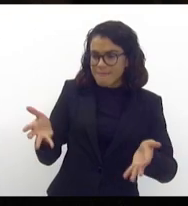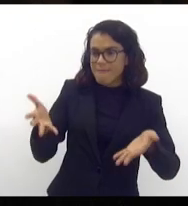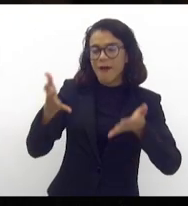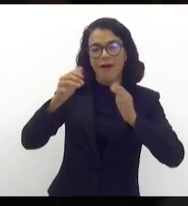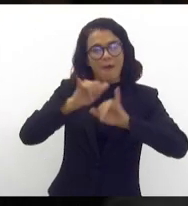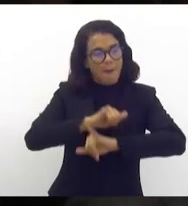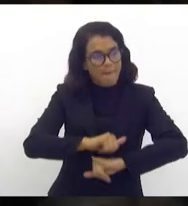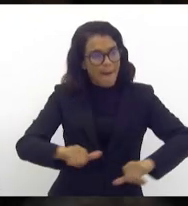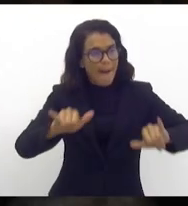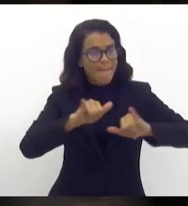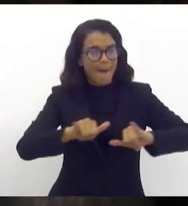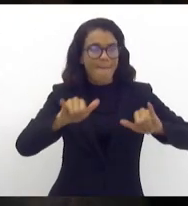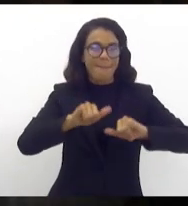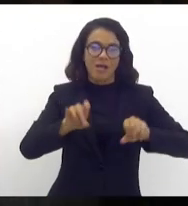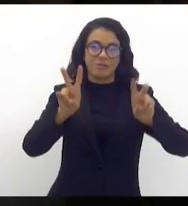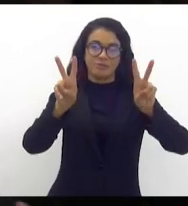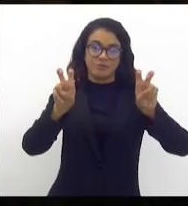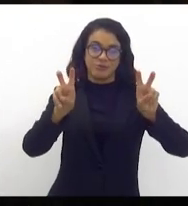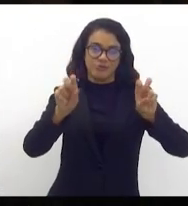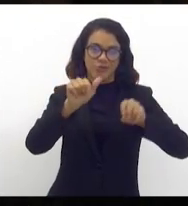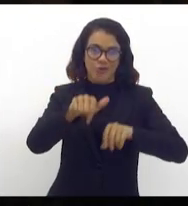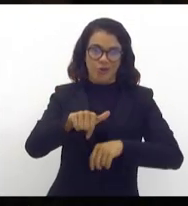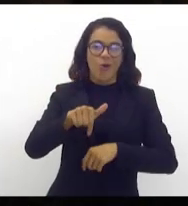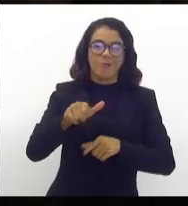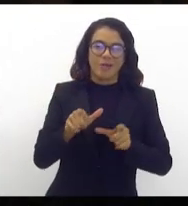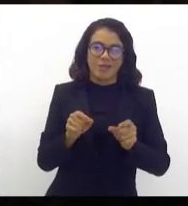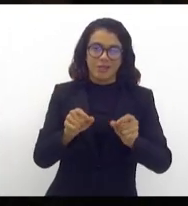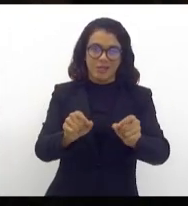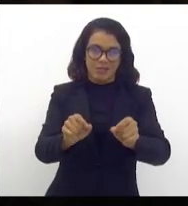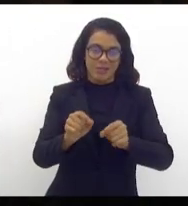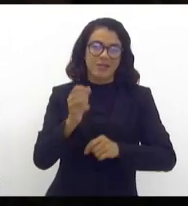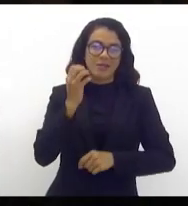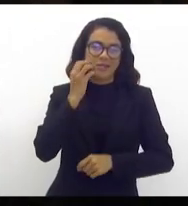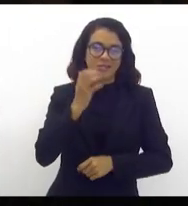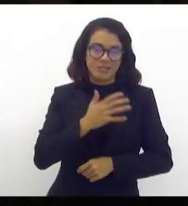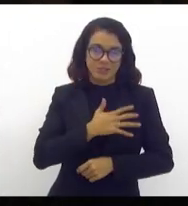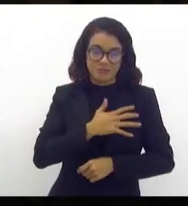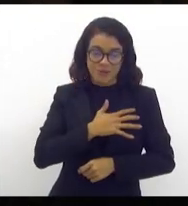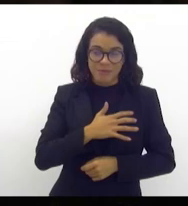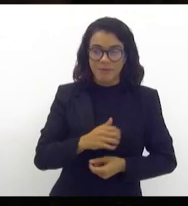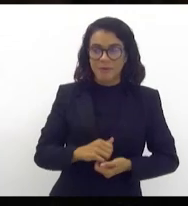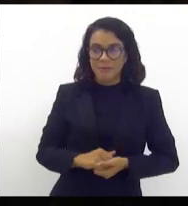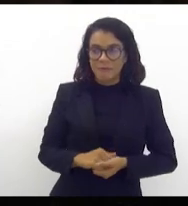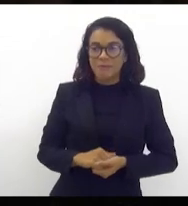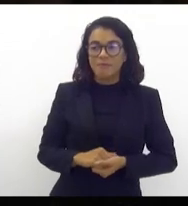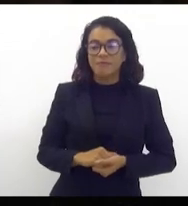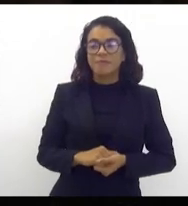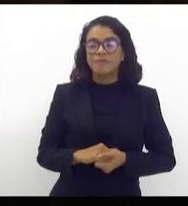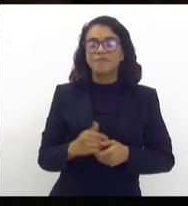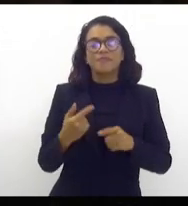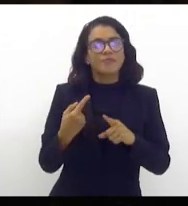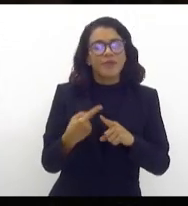tema, insista nesse tema, porque